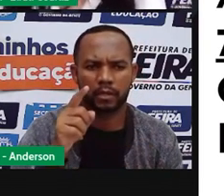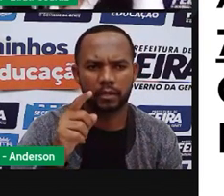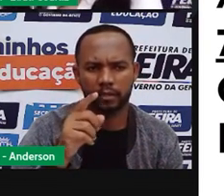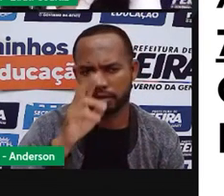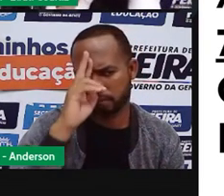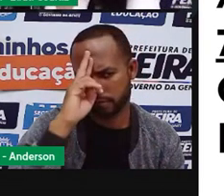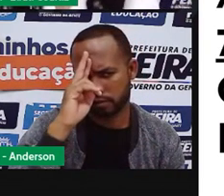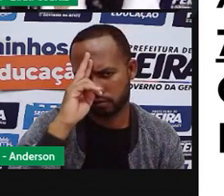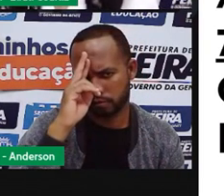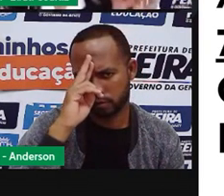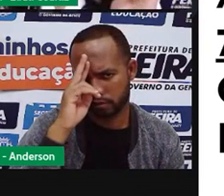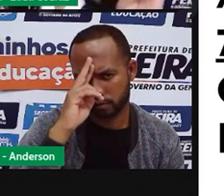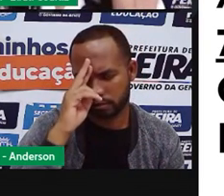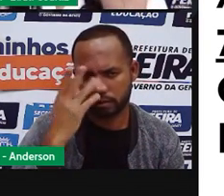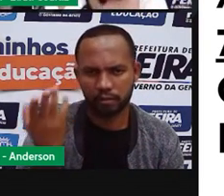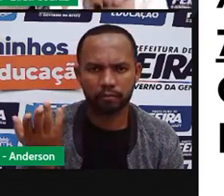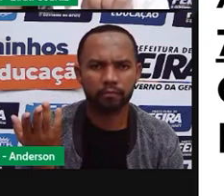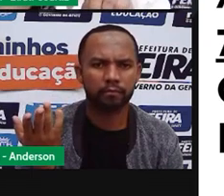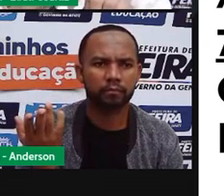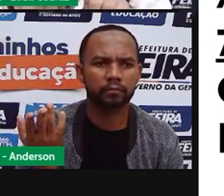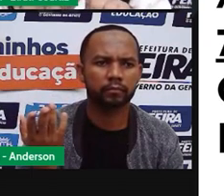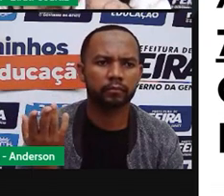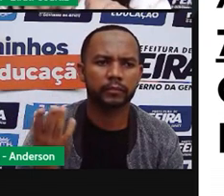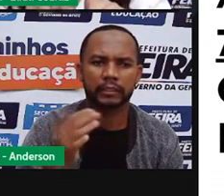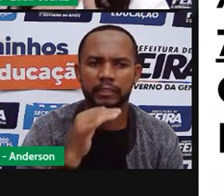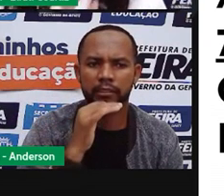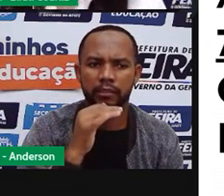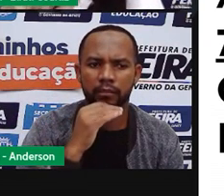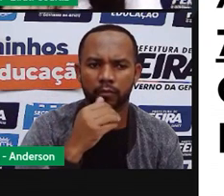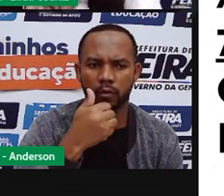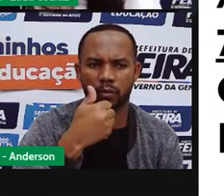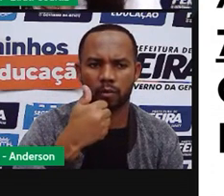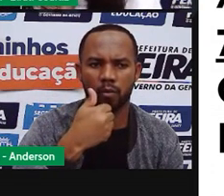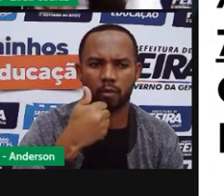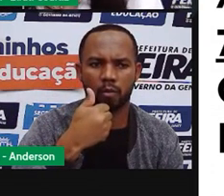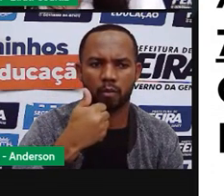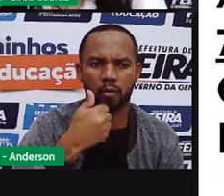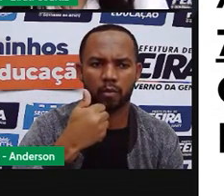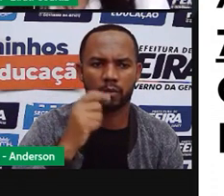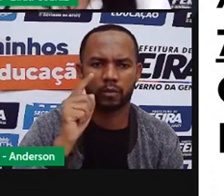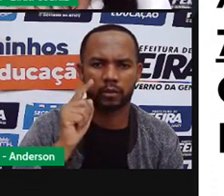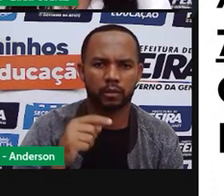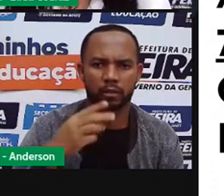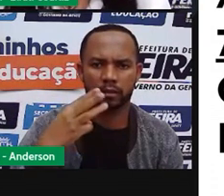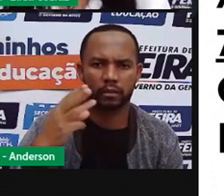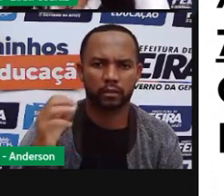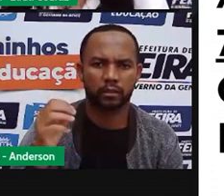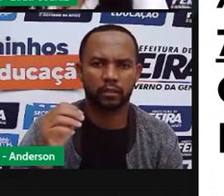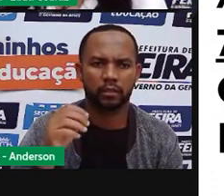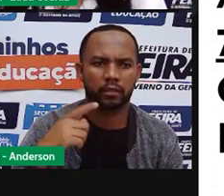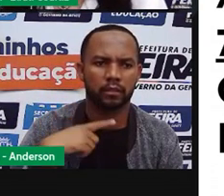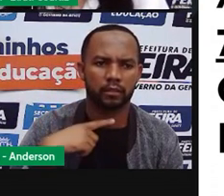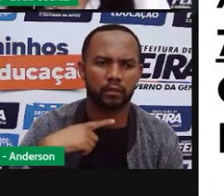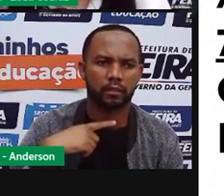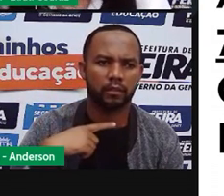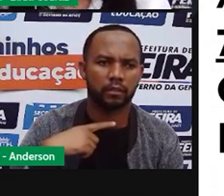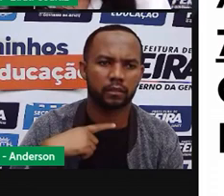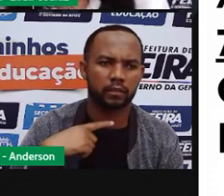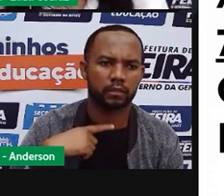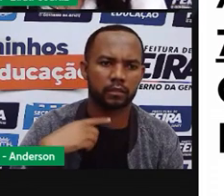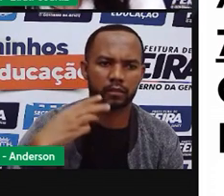isso mesmo entre onze e meia e meio dia tem trinta minutos